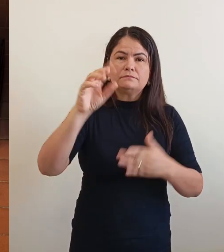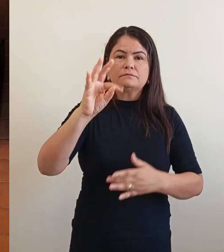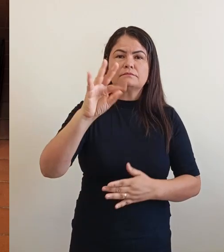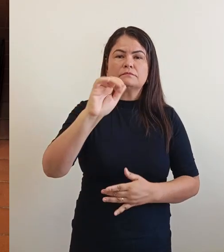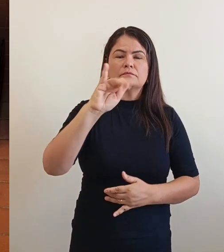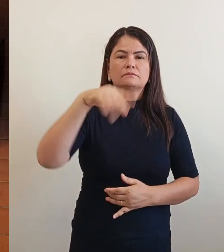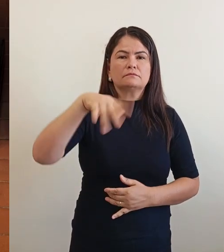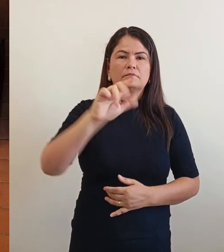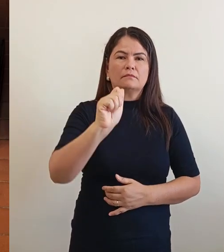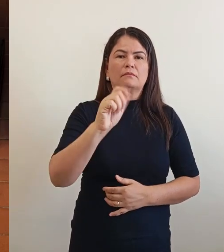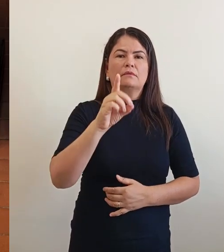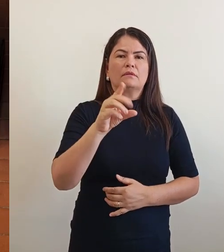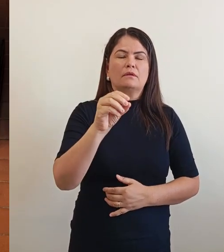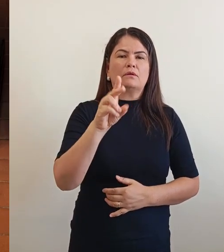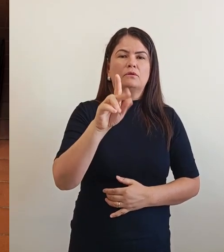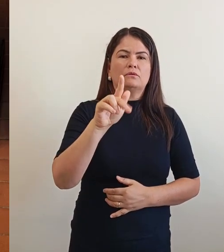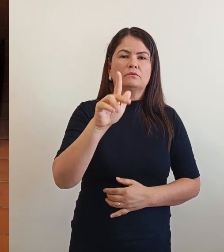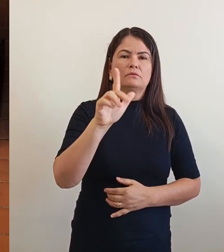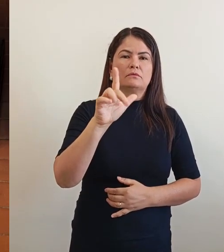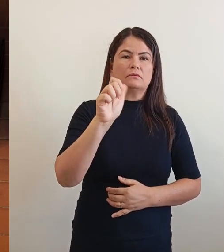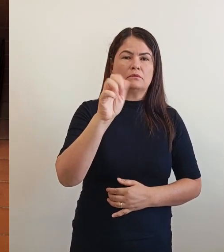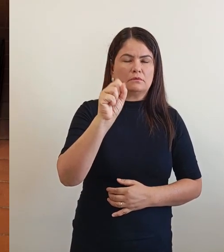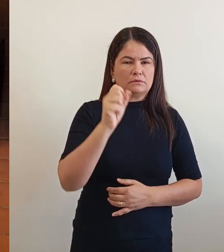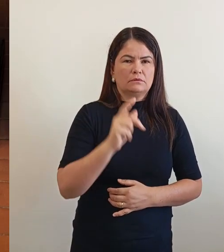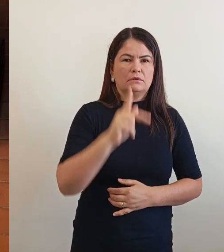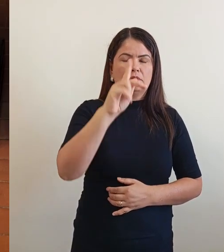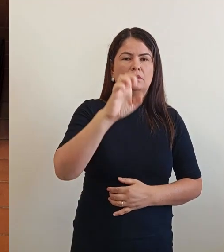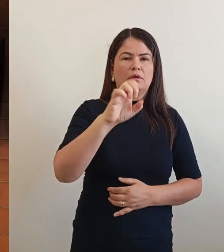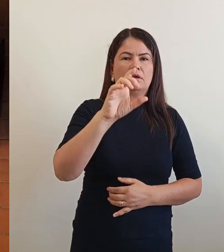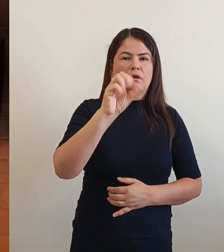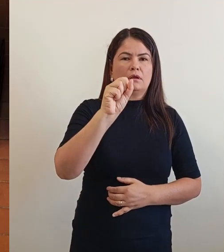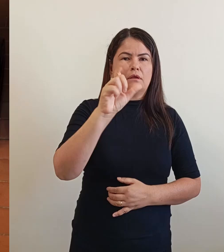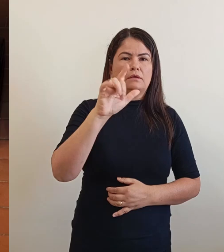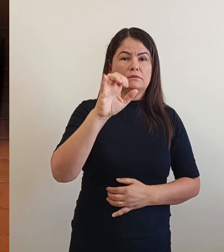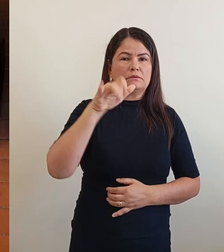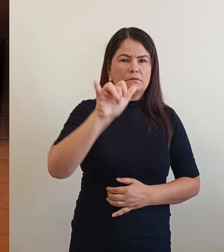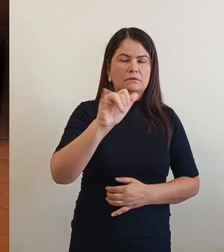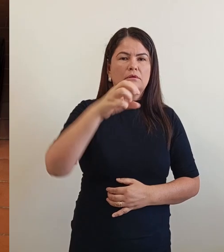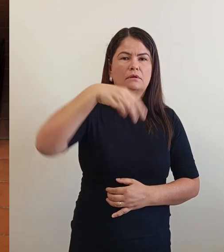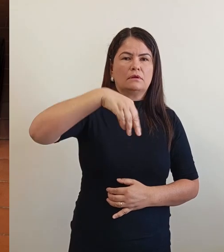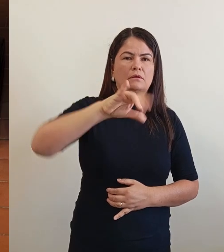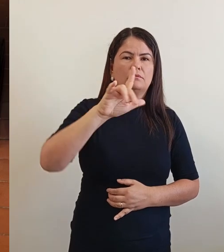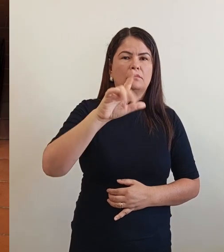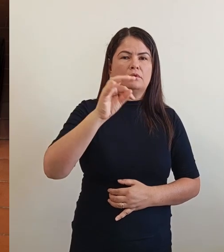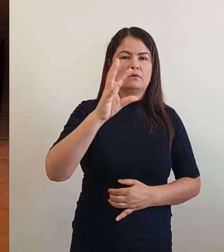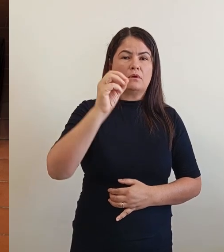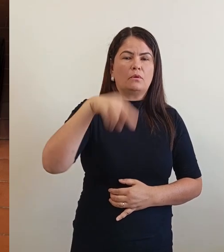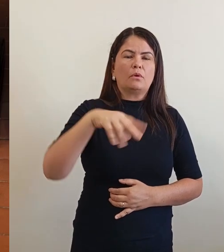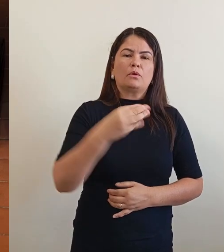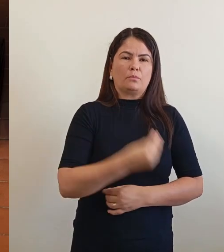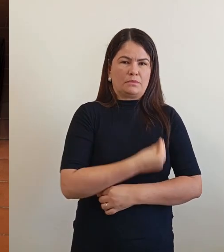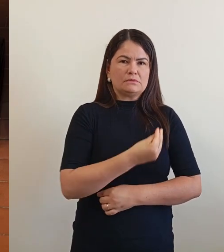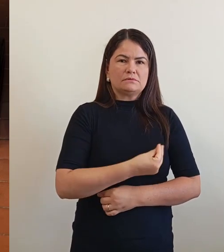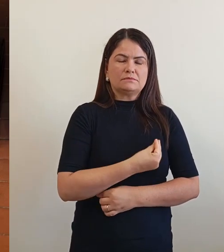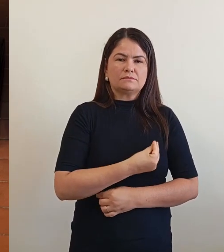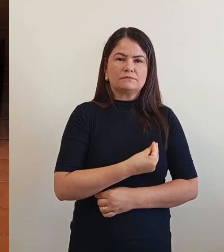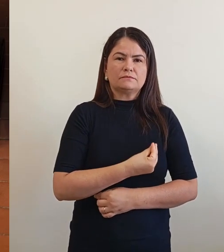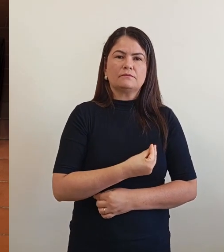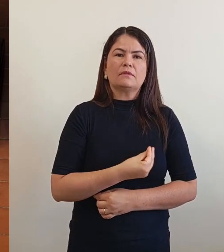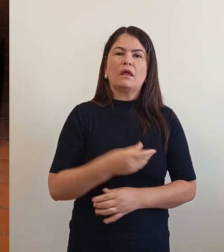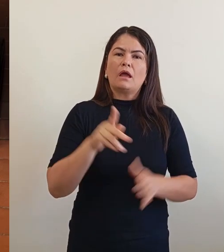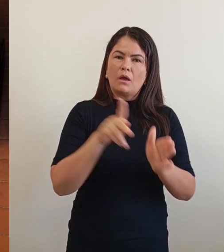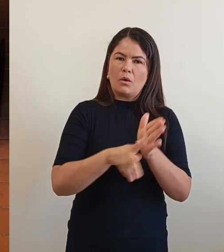Camila e ao Newton, aqui presentes, dentro do nosso projeto de entrevistas. Também